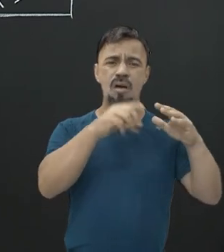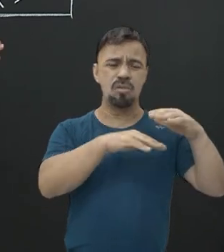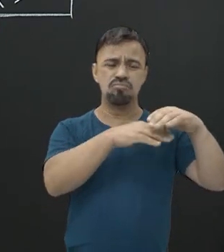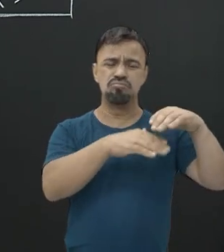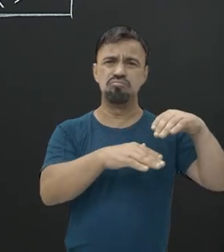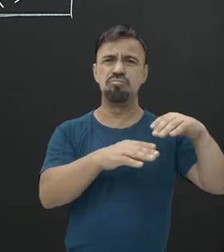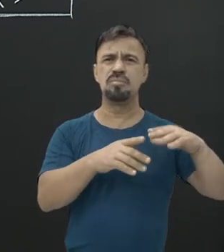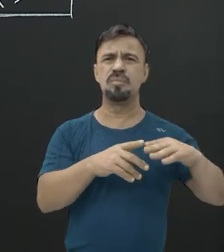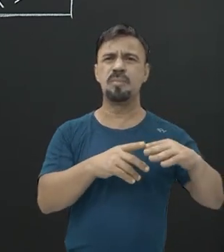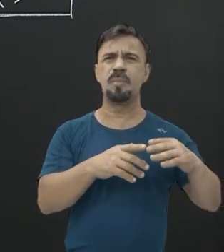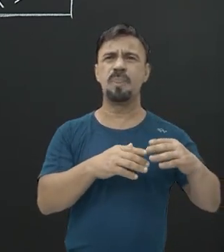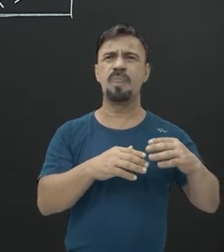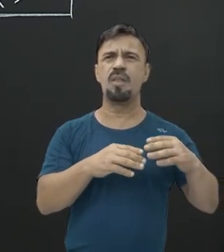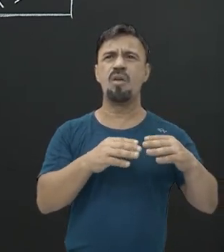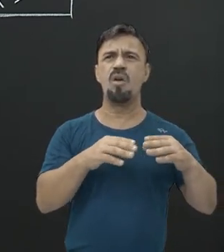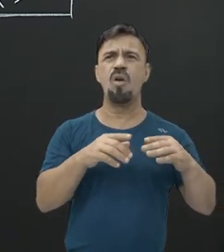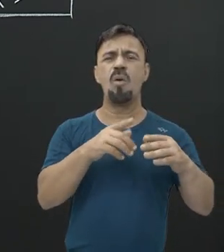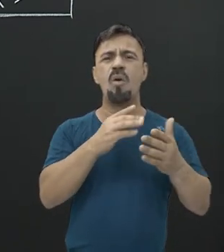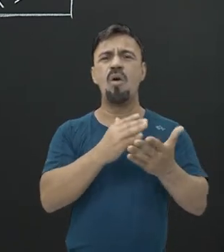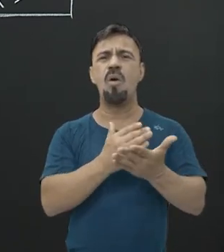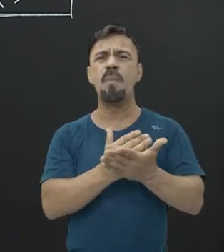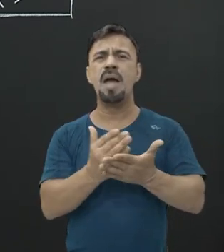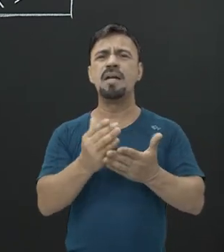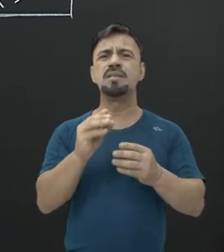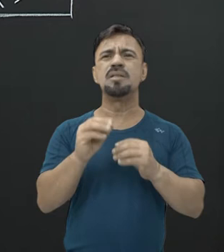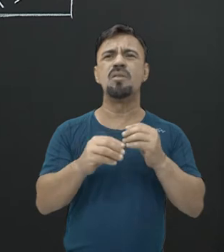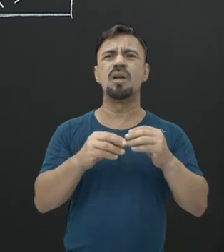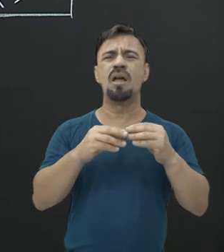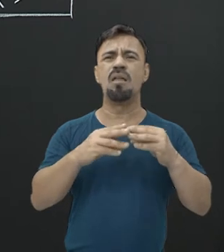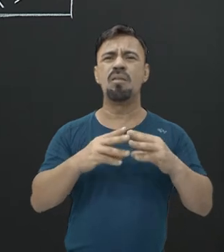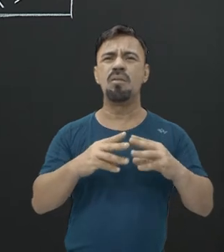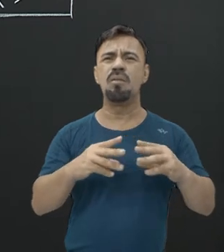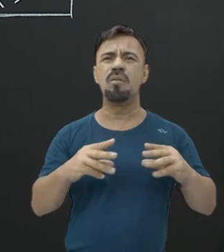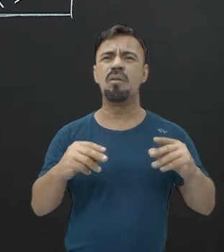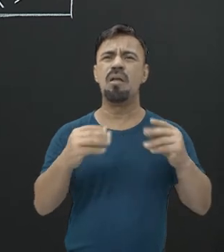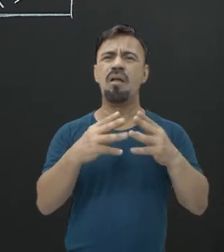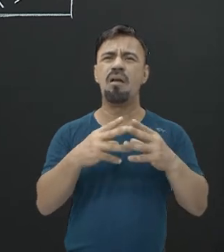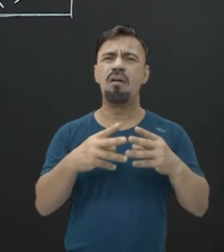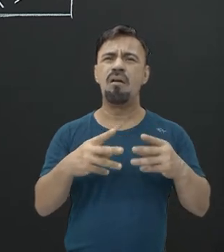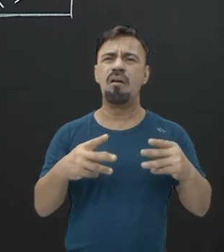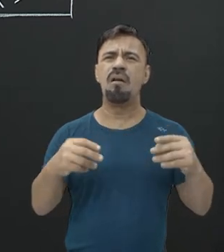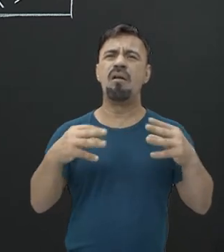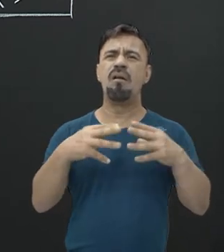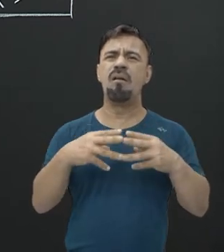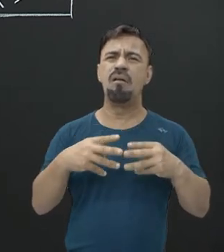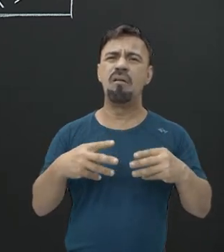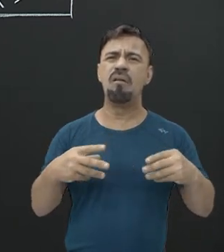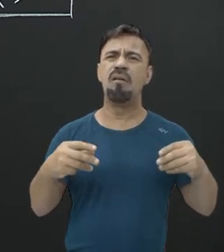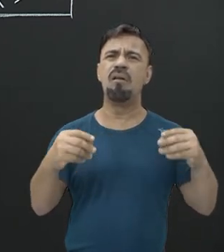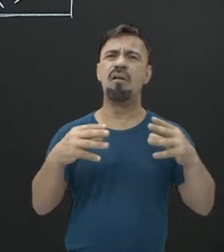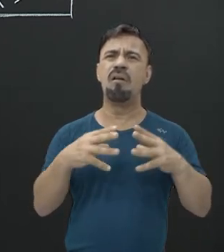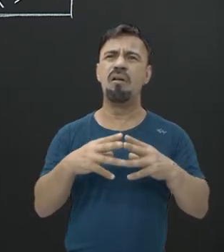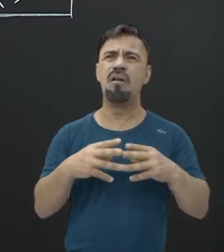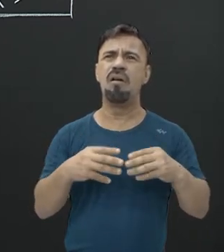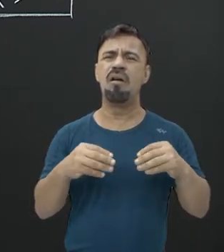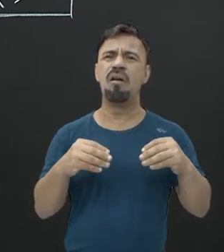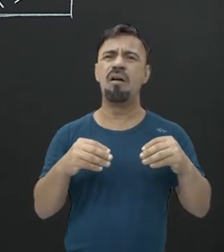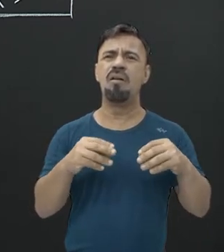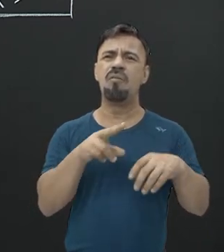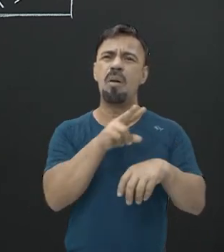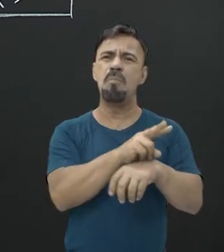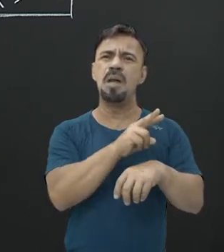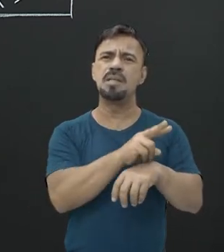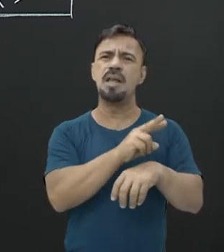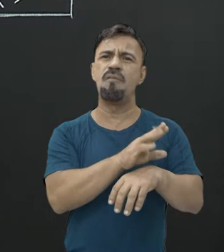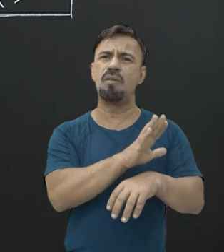é. Começa ali a sedimentar. Sedimentar. Sedimentar. Com o tempo, formei uma camada. Ele já ficou preservadinho